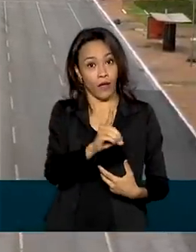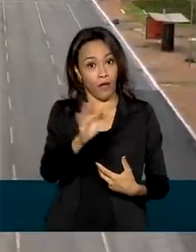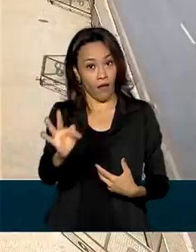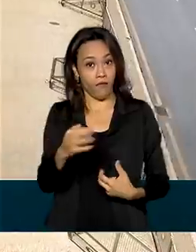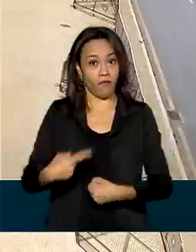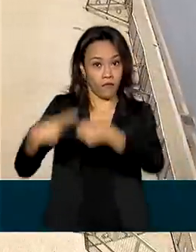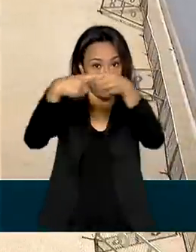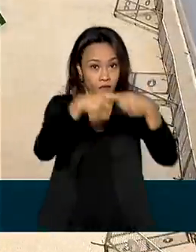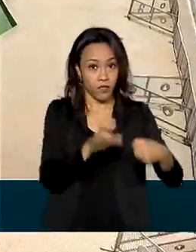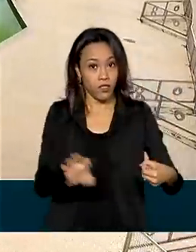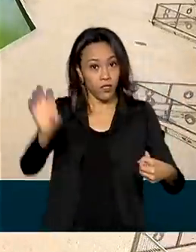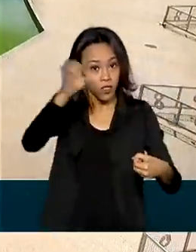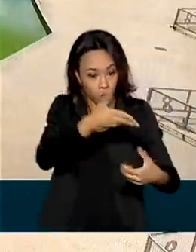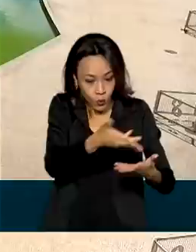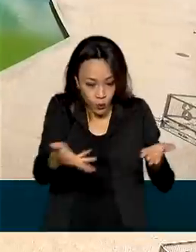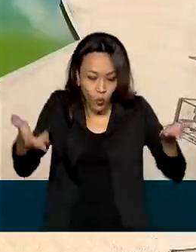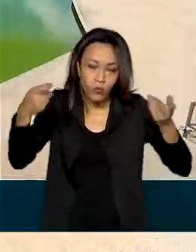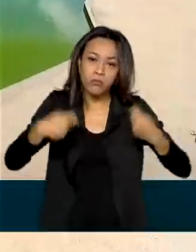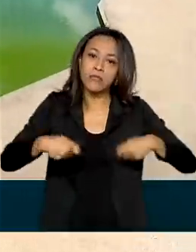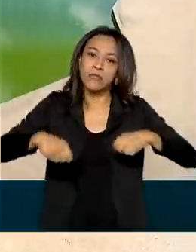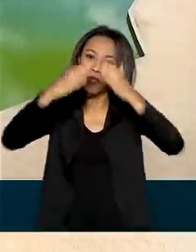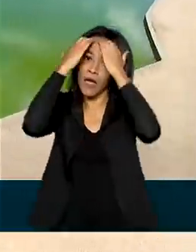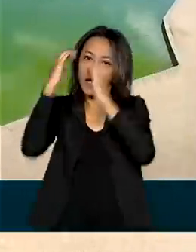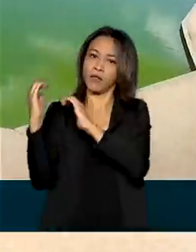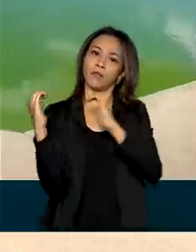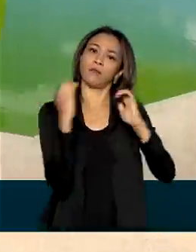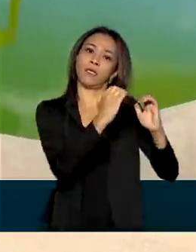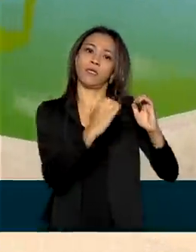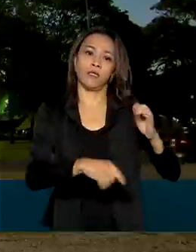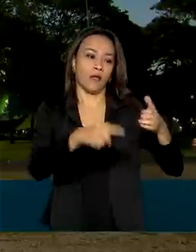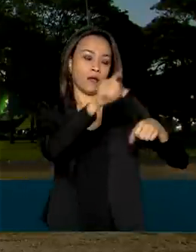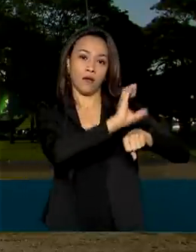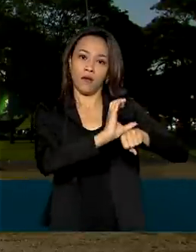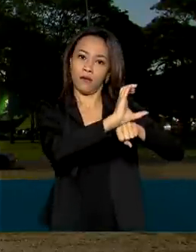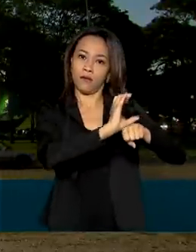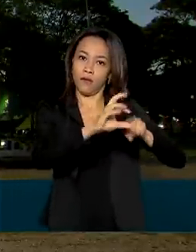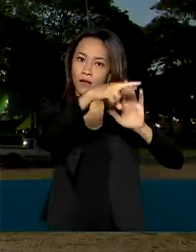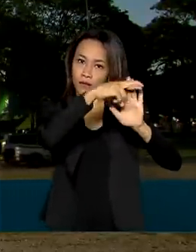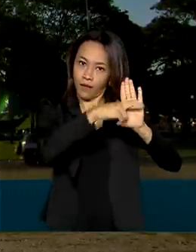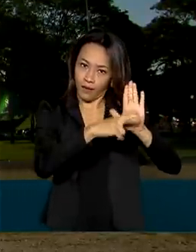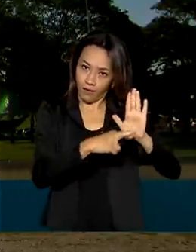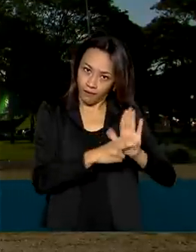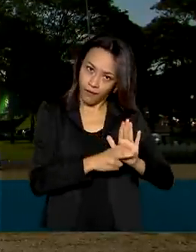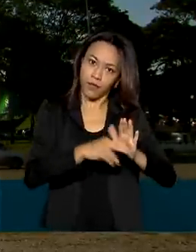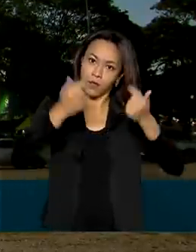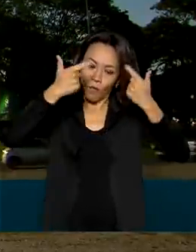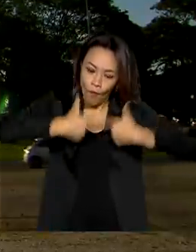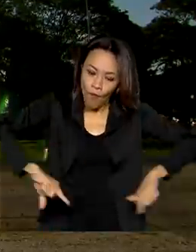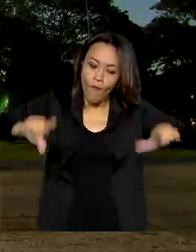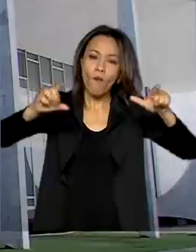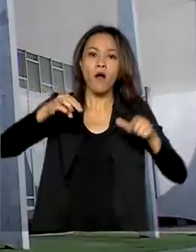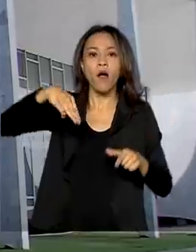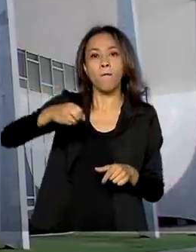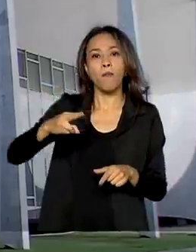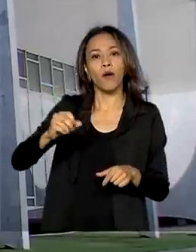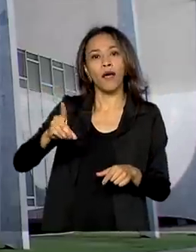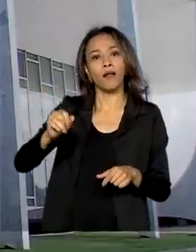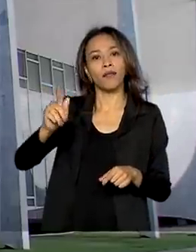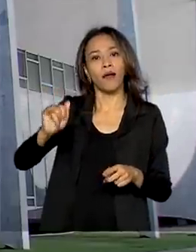Municípios, deve obedecer aos princípios de legalidade, impessoalidade, moralidade,